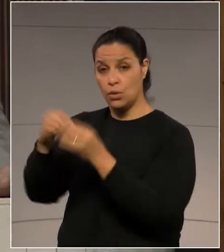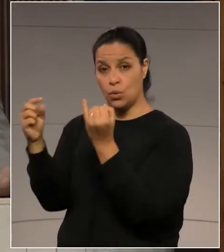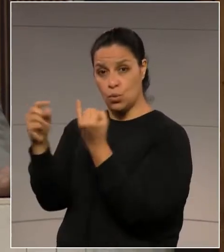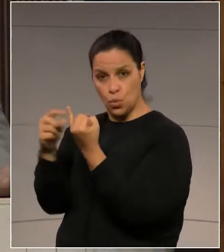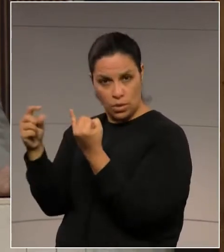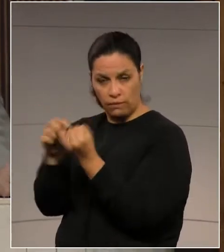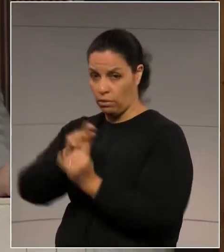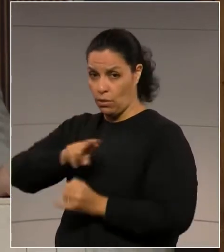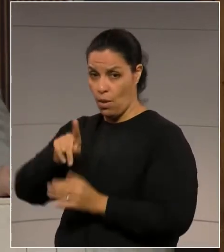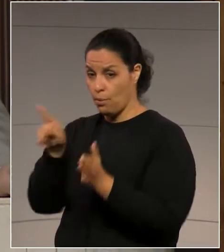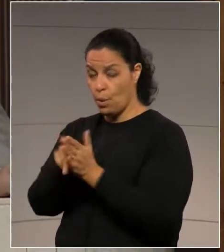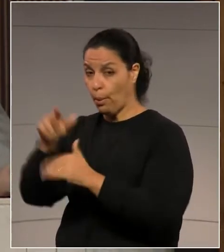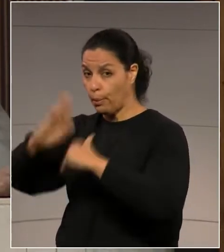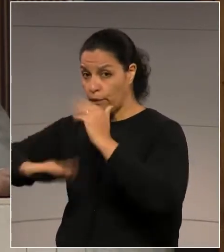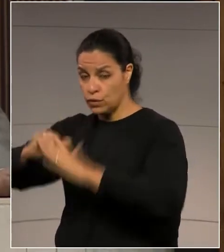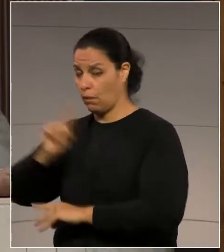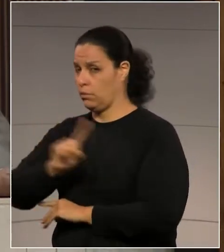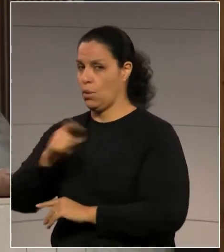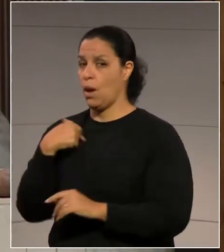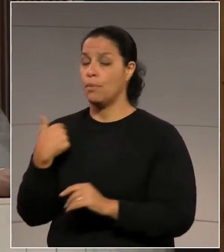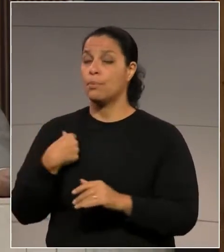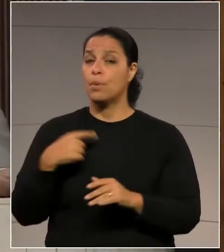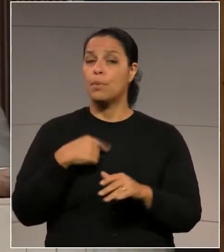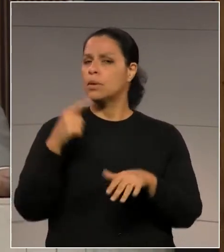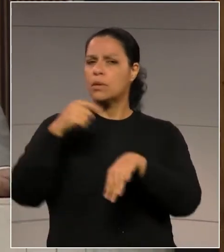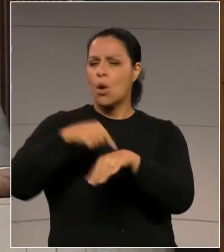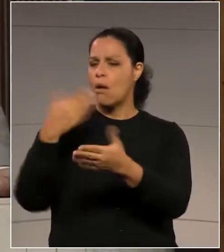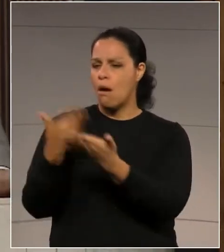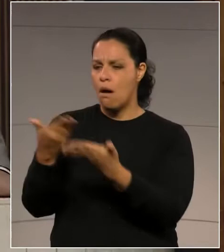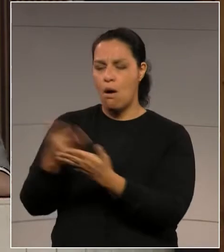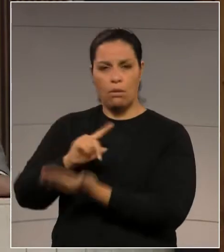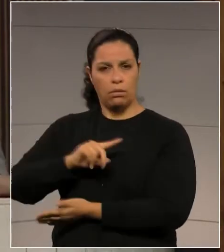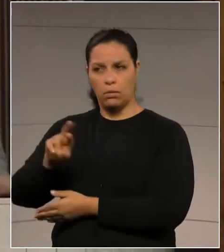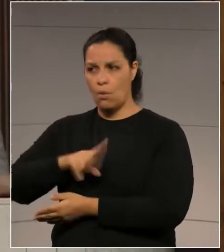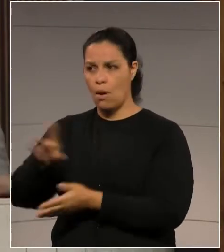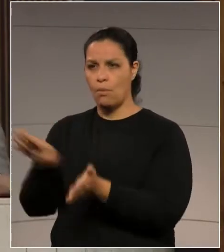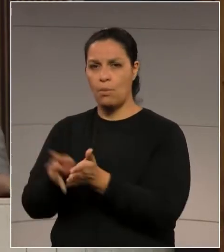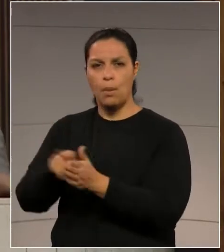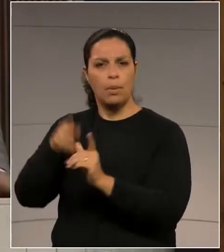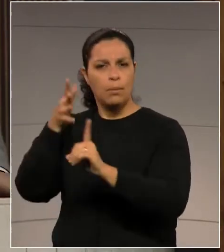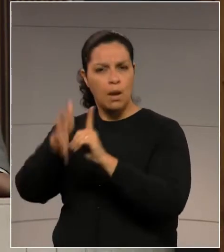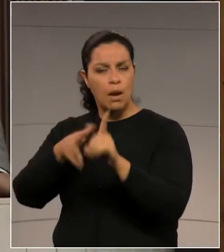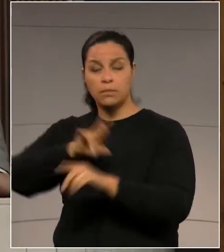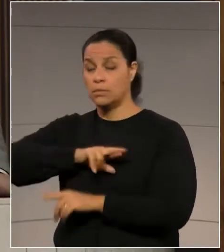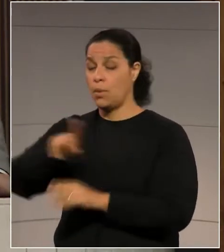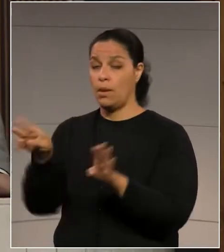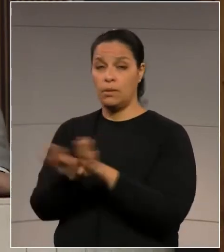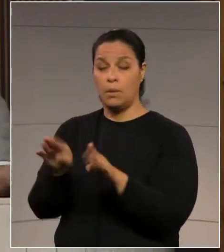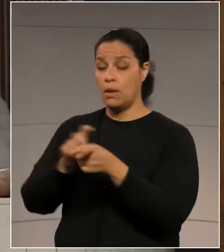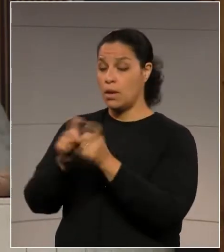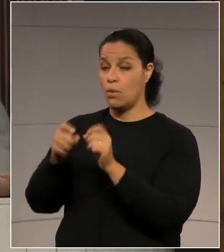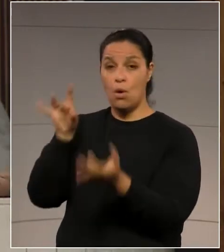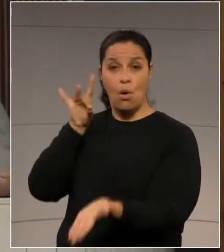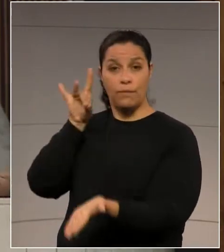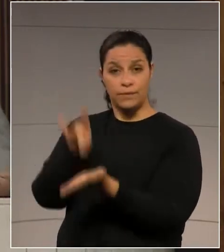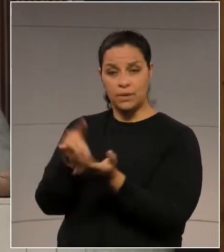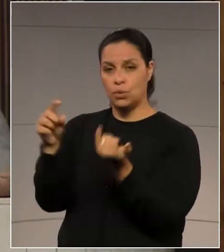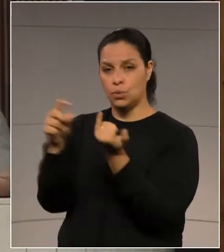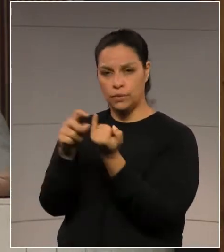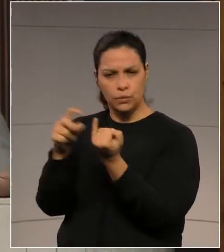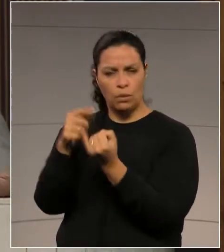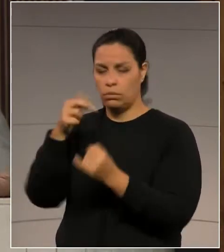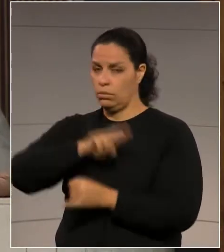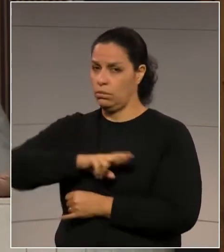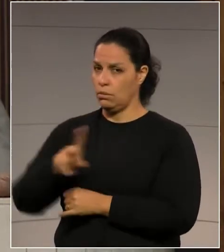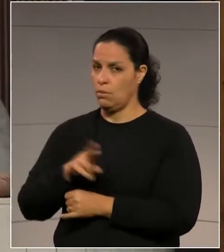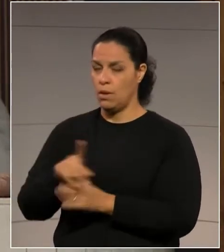IFPR, não durante o horário de aula, não durante uma palestra, não durante uma reunião oficial do Instituto